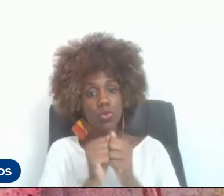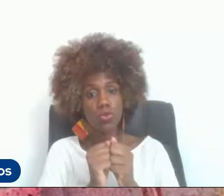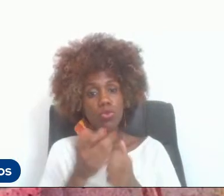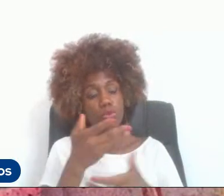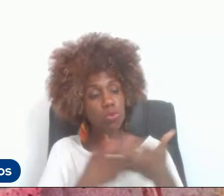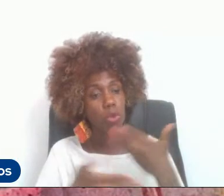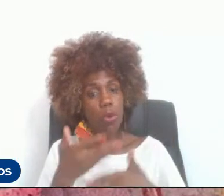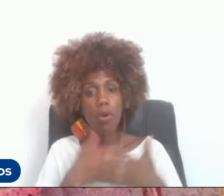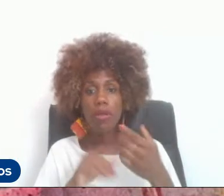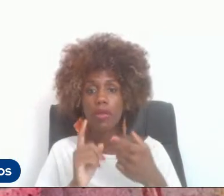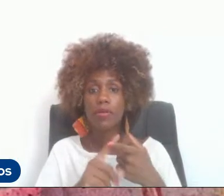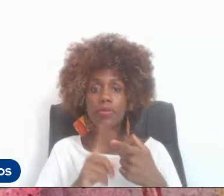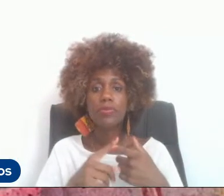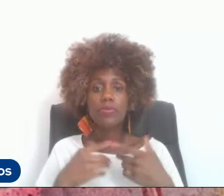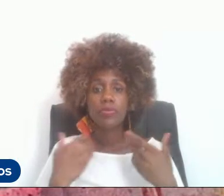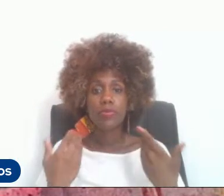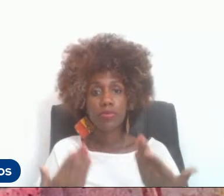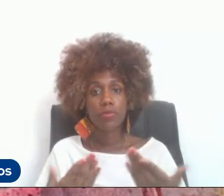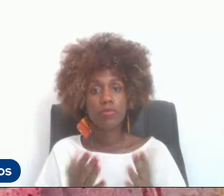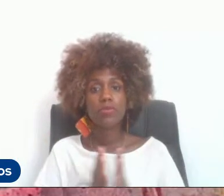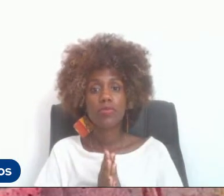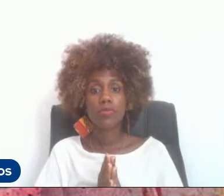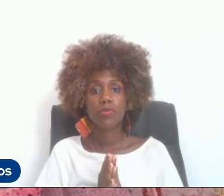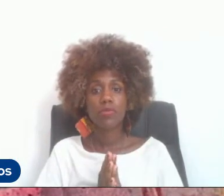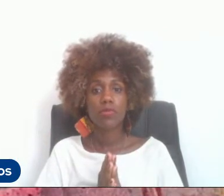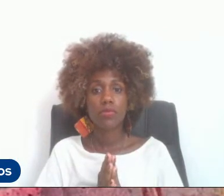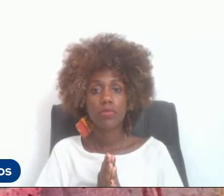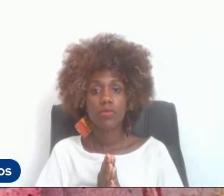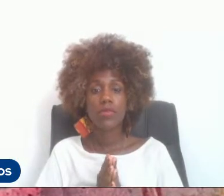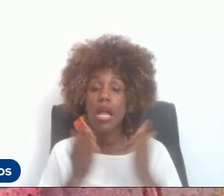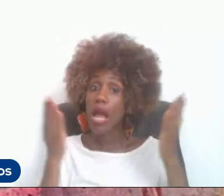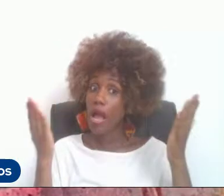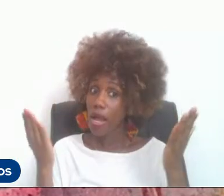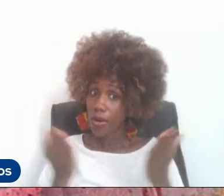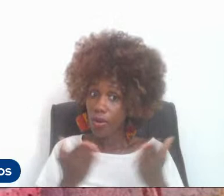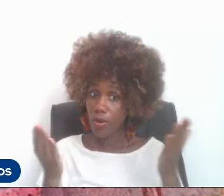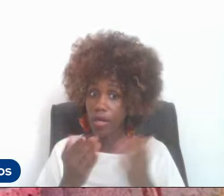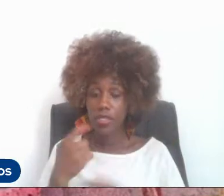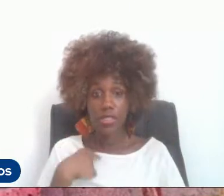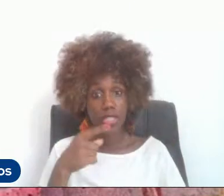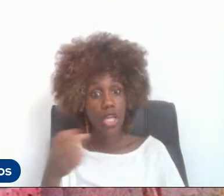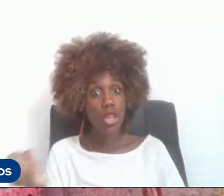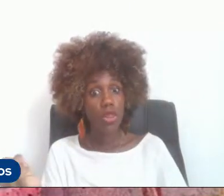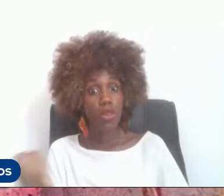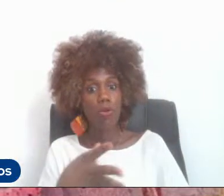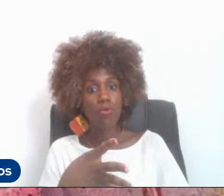E, então, agora, a gente teve a novidade de que abriria o APCE,